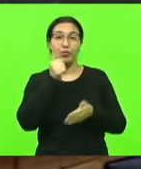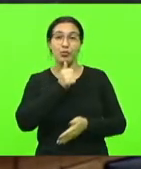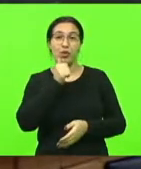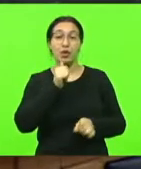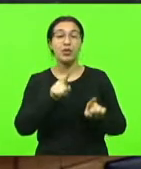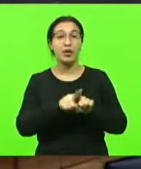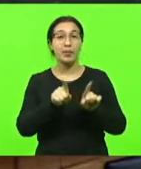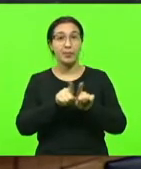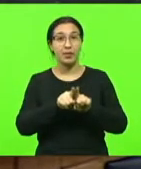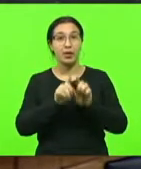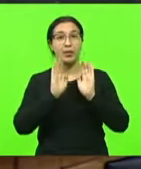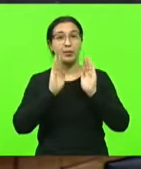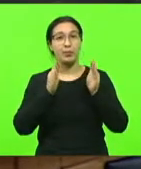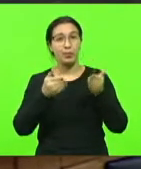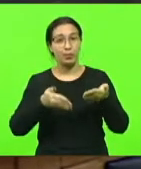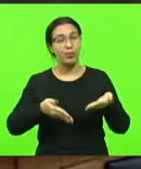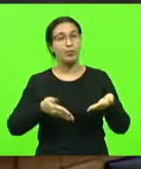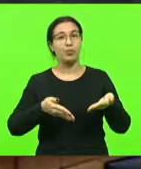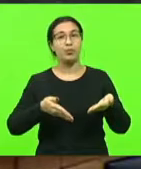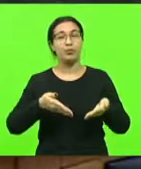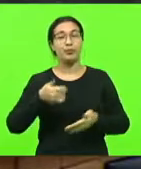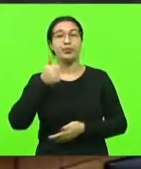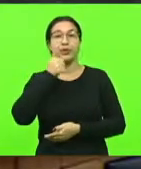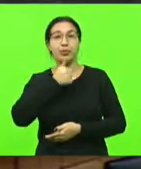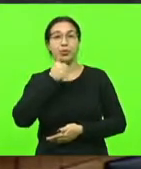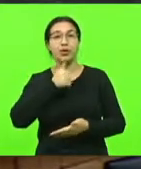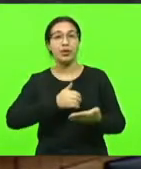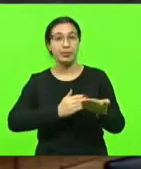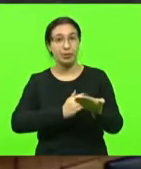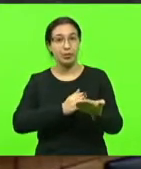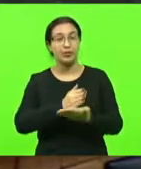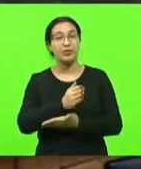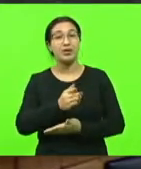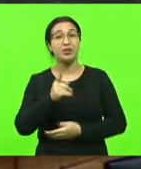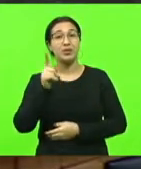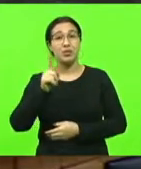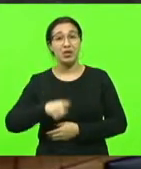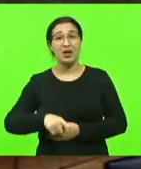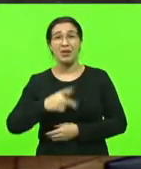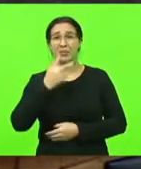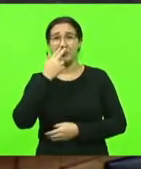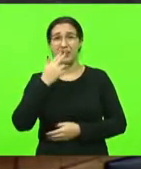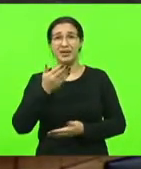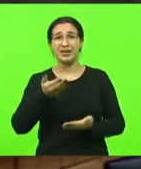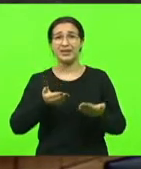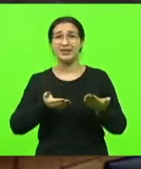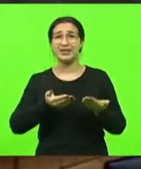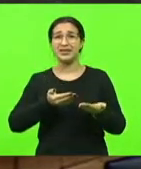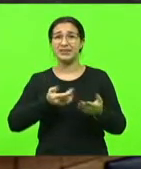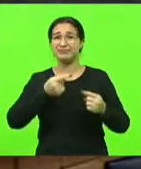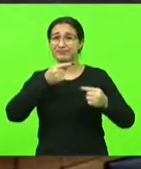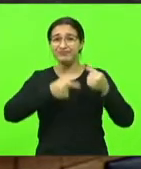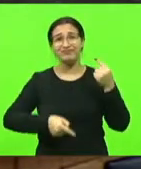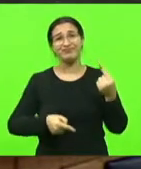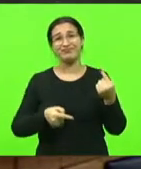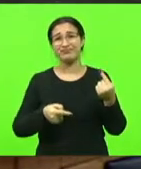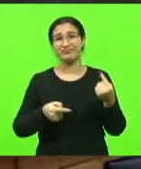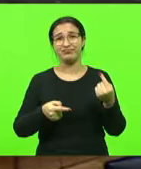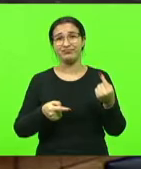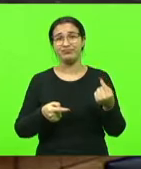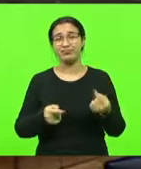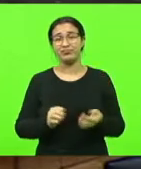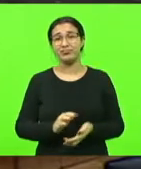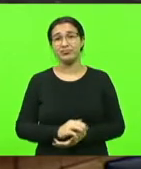Especial da Mulher, que foi aprovada recentemente, é completamente desproporcional, totalmente desproporcional.